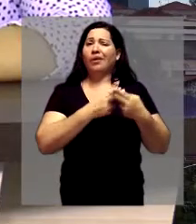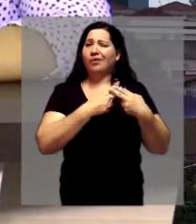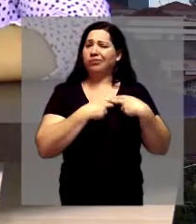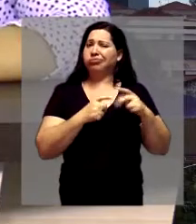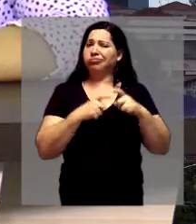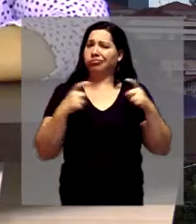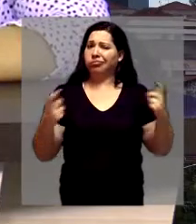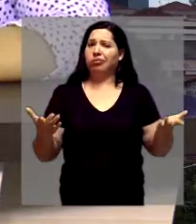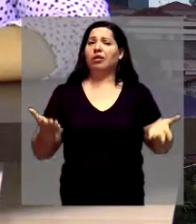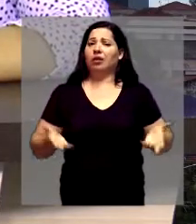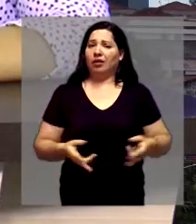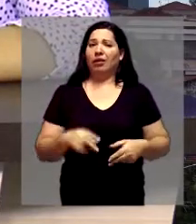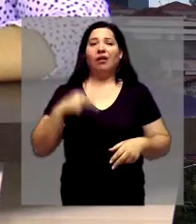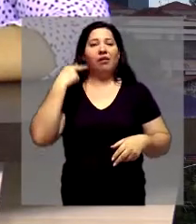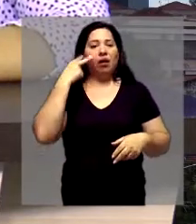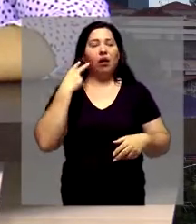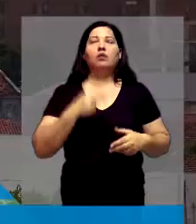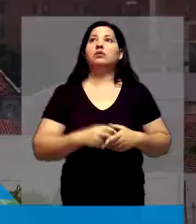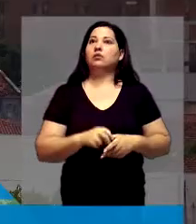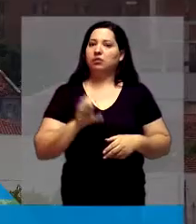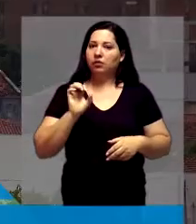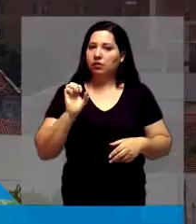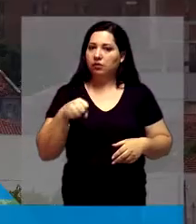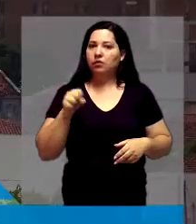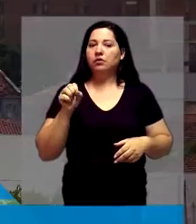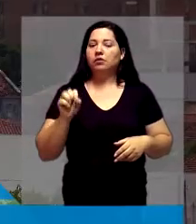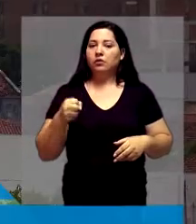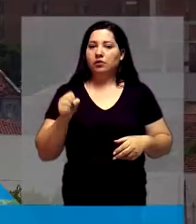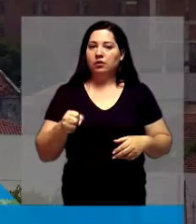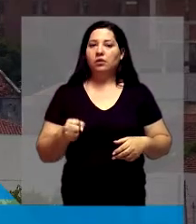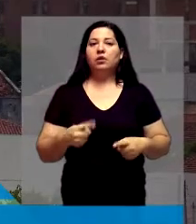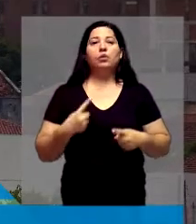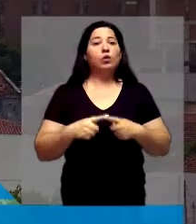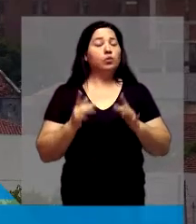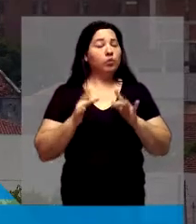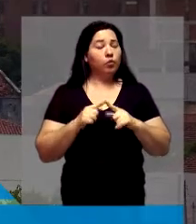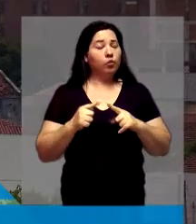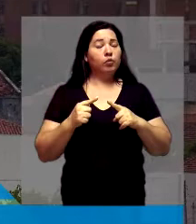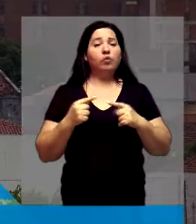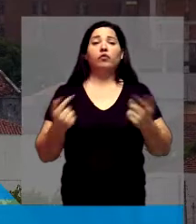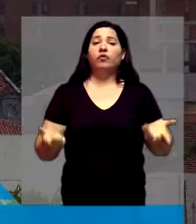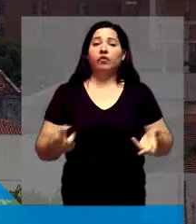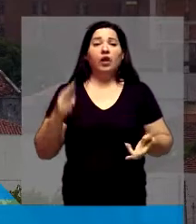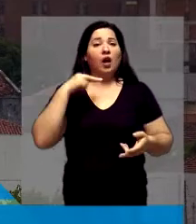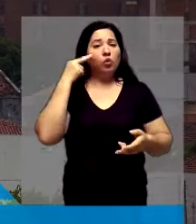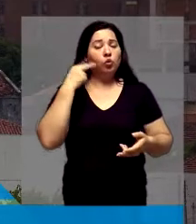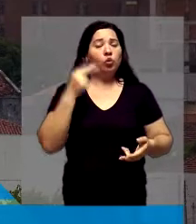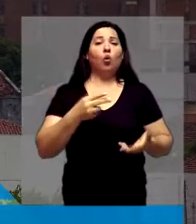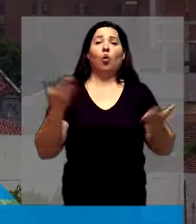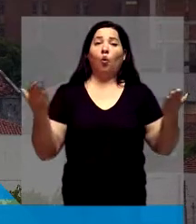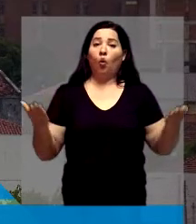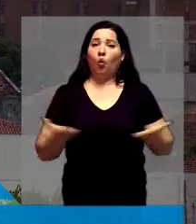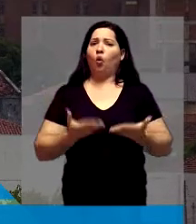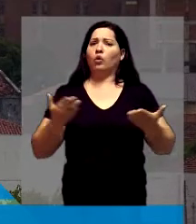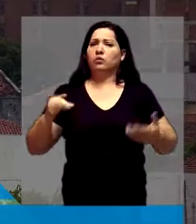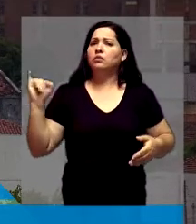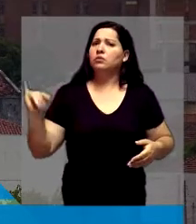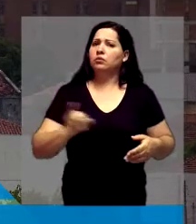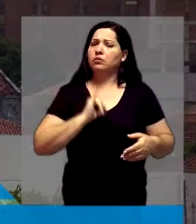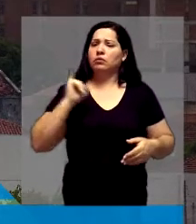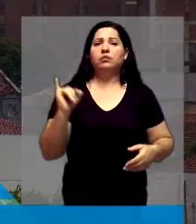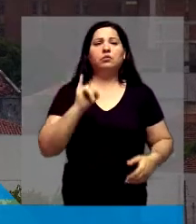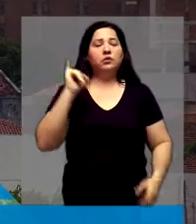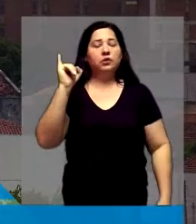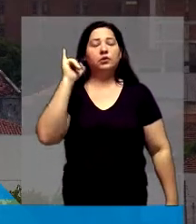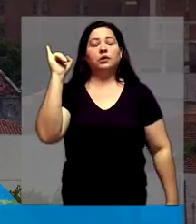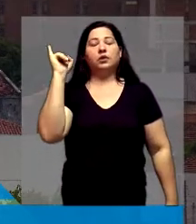vereador hoje em Morinhos? Muito grande, muito grande. O papel do vereador hoje, ele é fundamental, né? E, assim, um dos